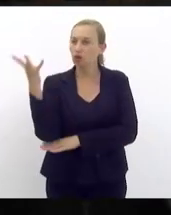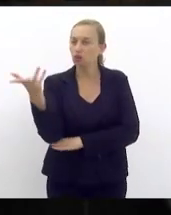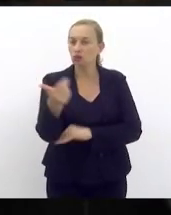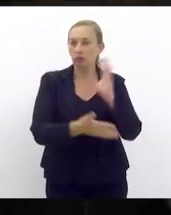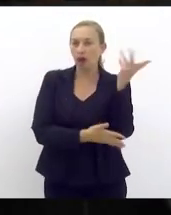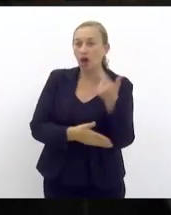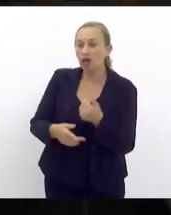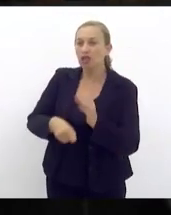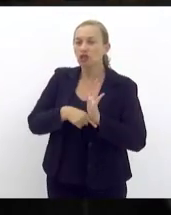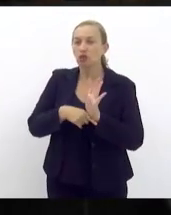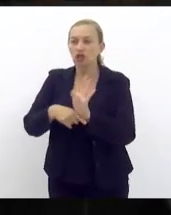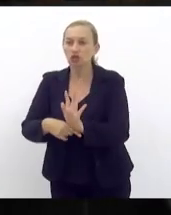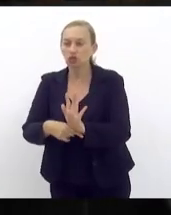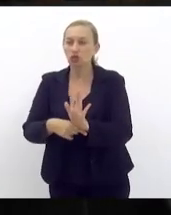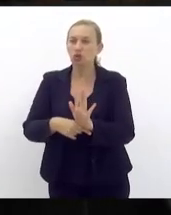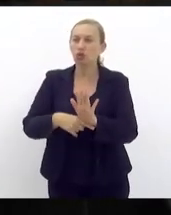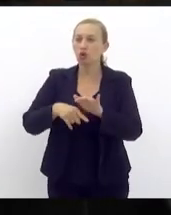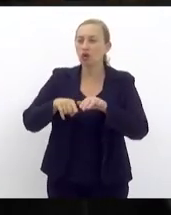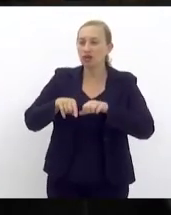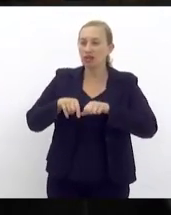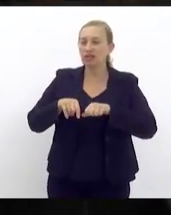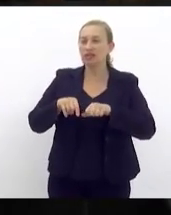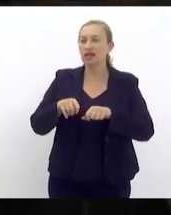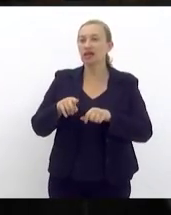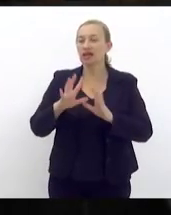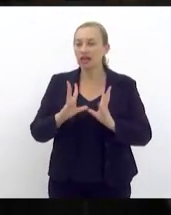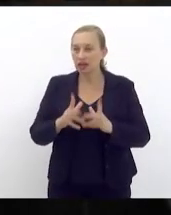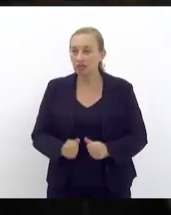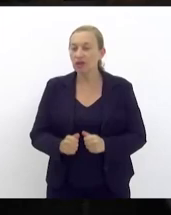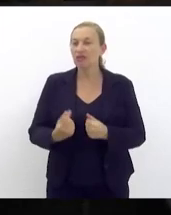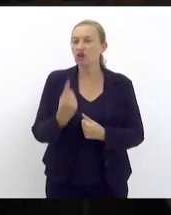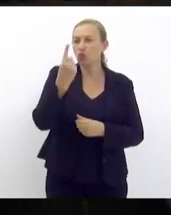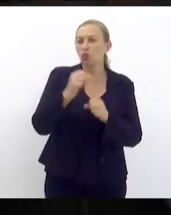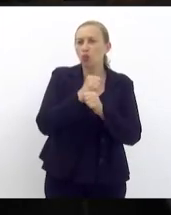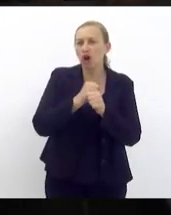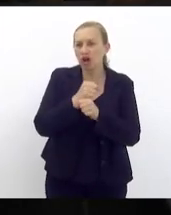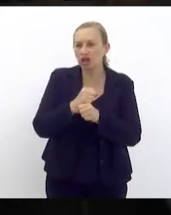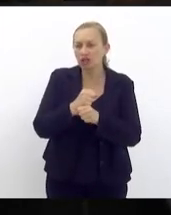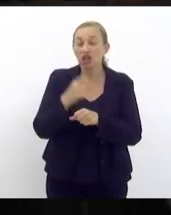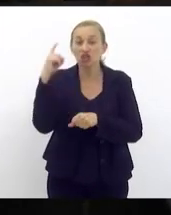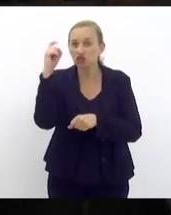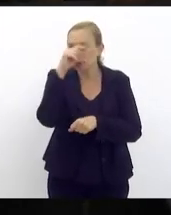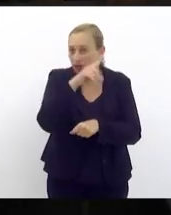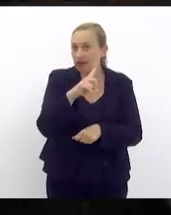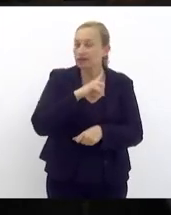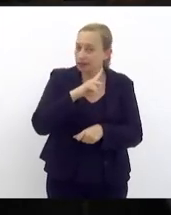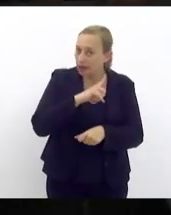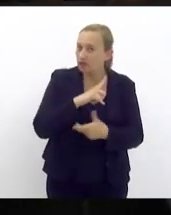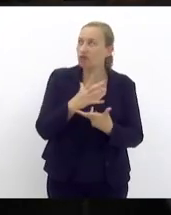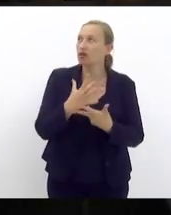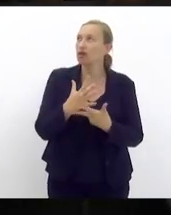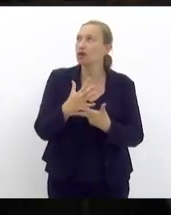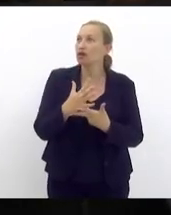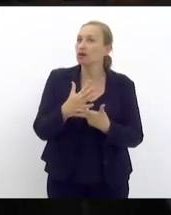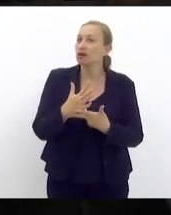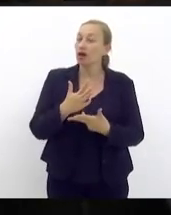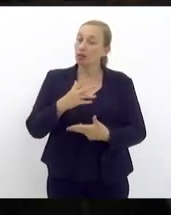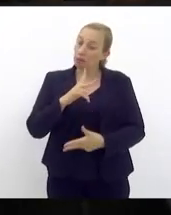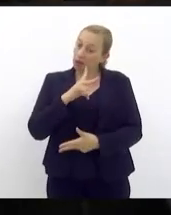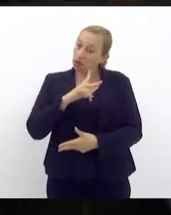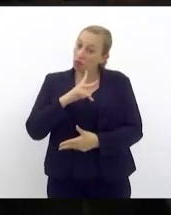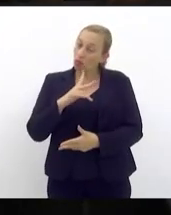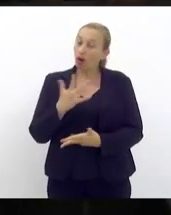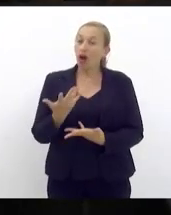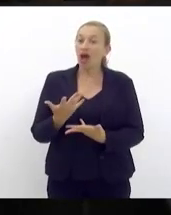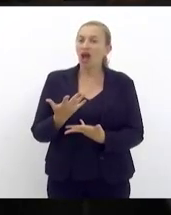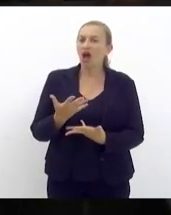ajudou com essa máquina vai fazer agora um ano que a gente passou uma das maiores dificuldades pelo menos da minha pessoa a